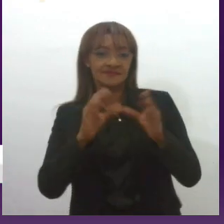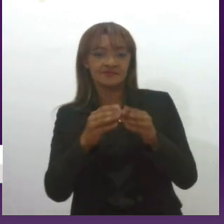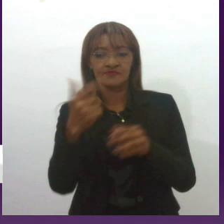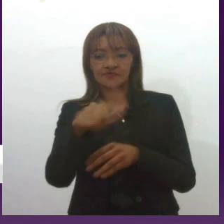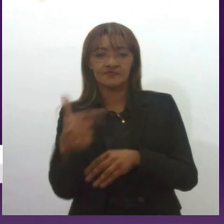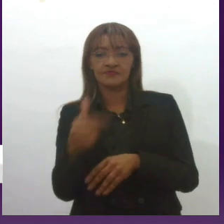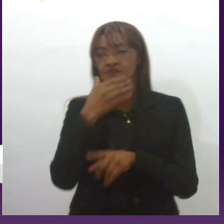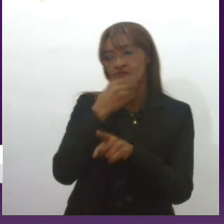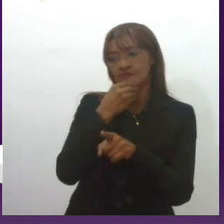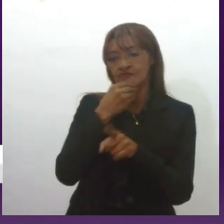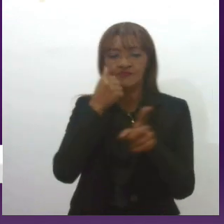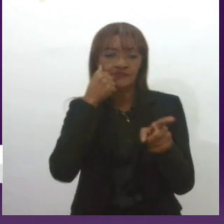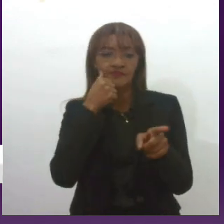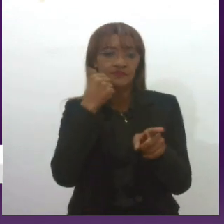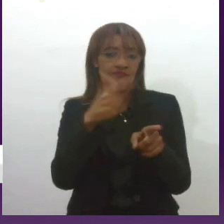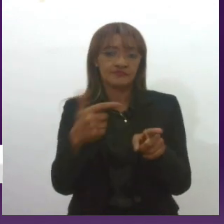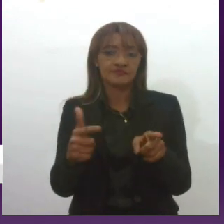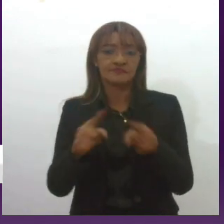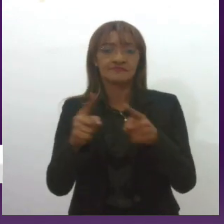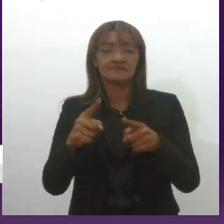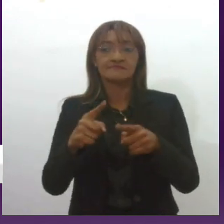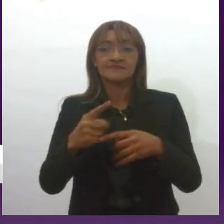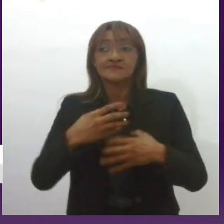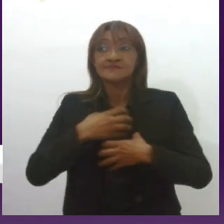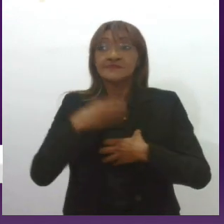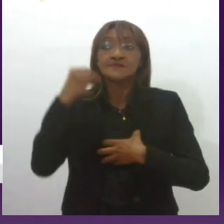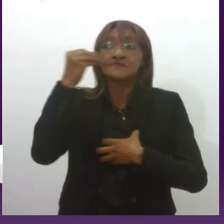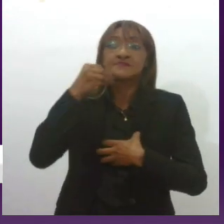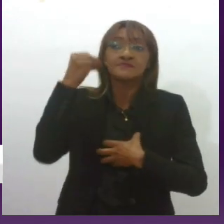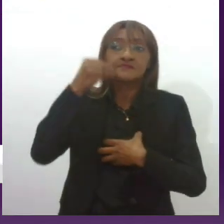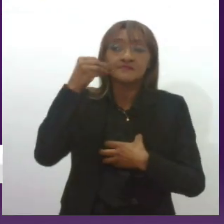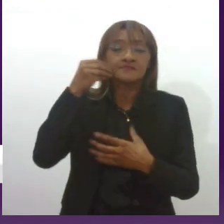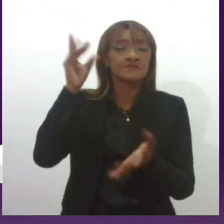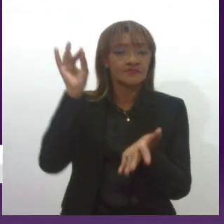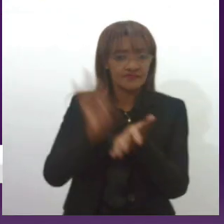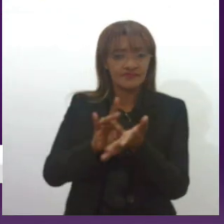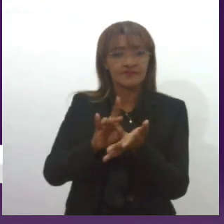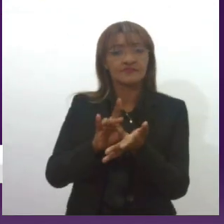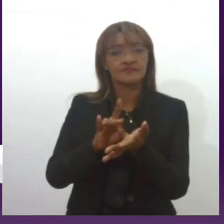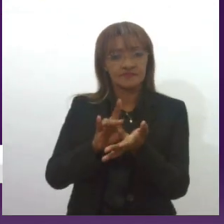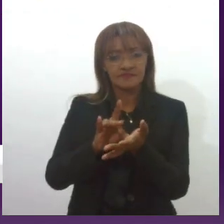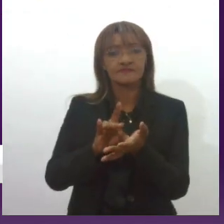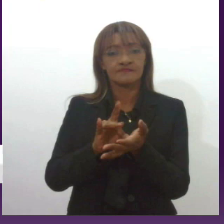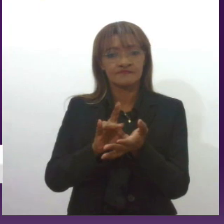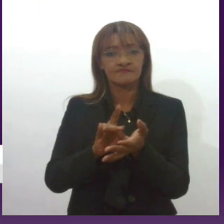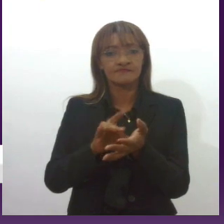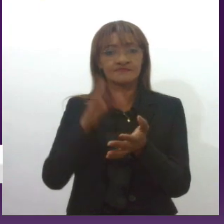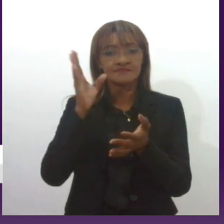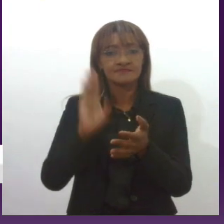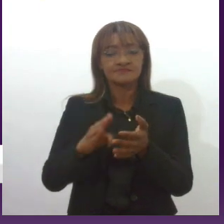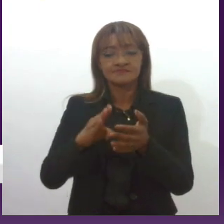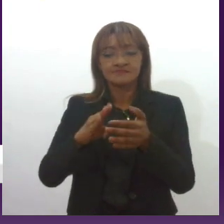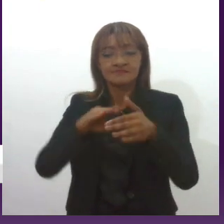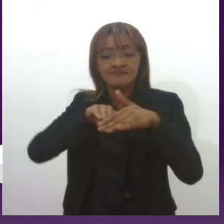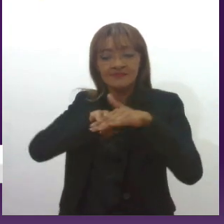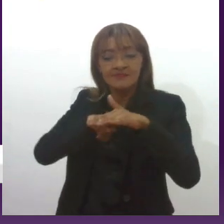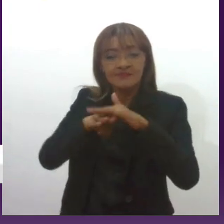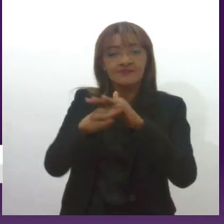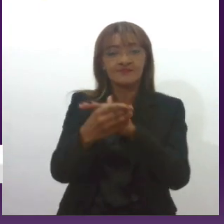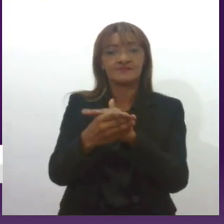homem e mulher. Mas o que foi que eu senti na pele, quando eu já estava realmente me enraizando na unidade,